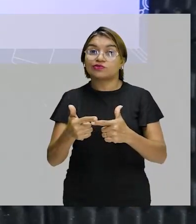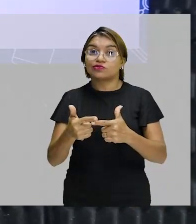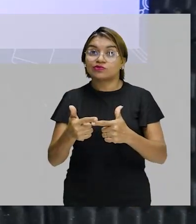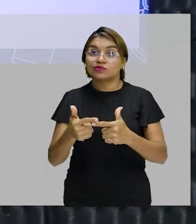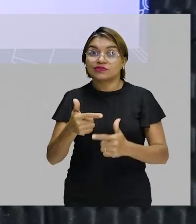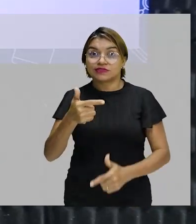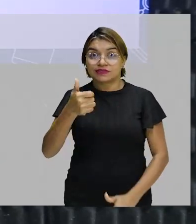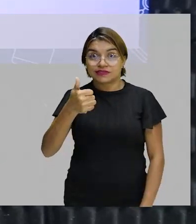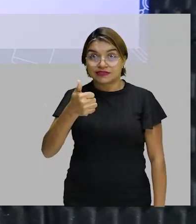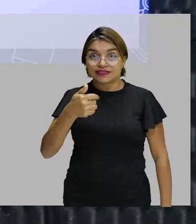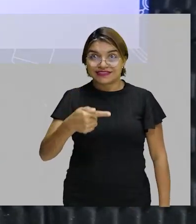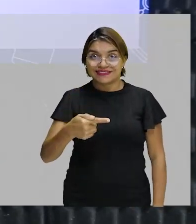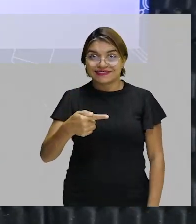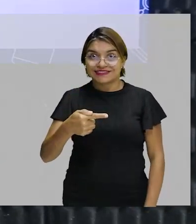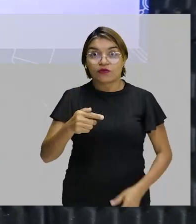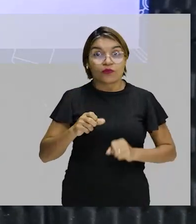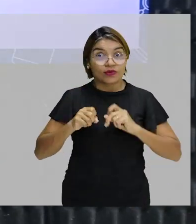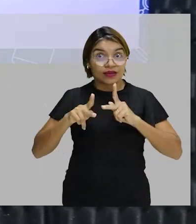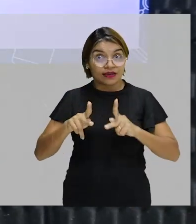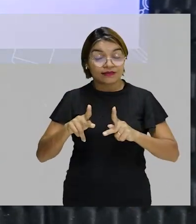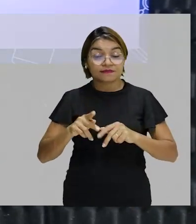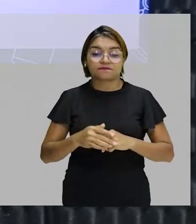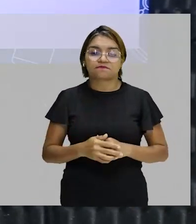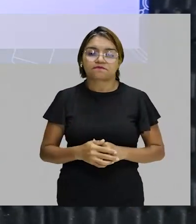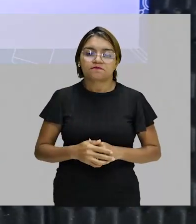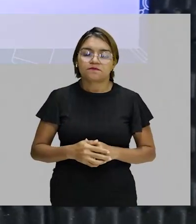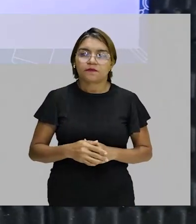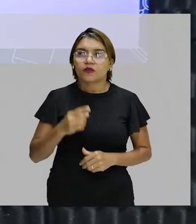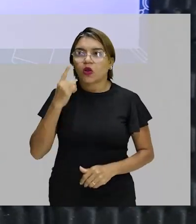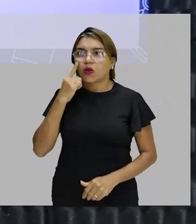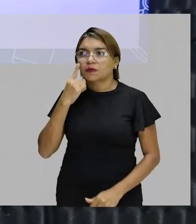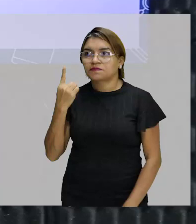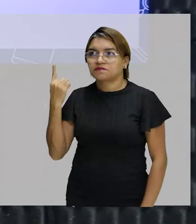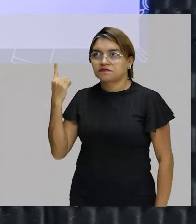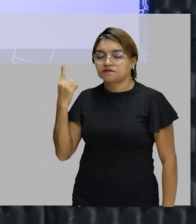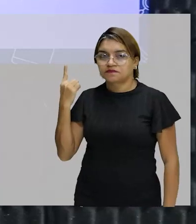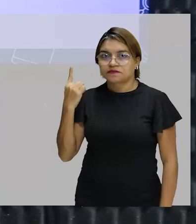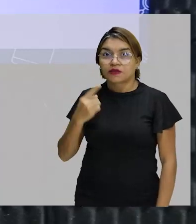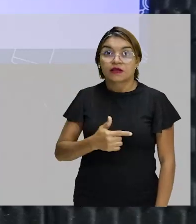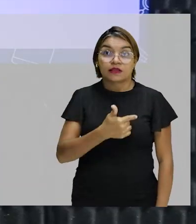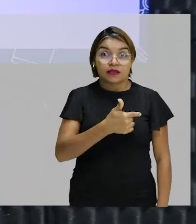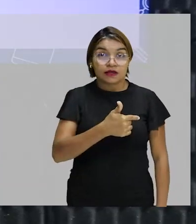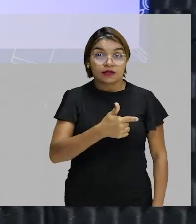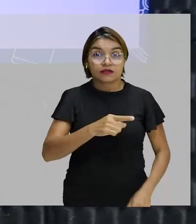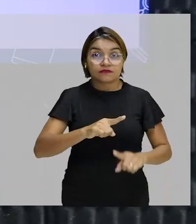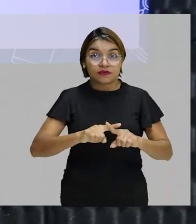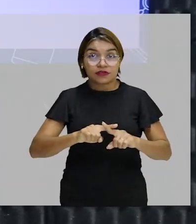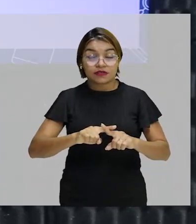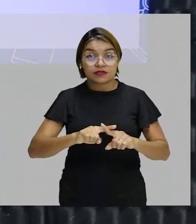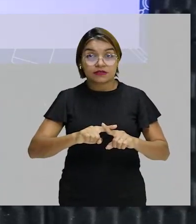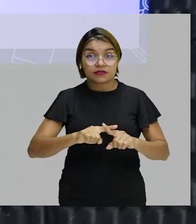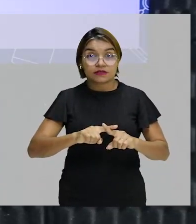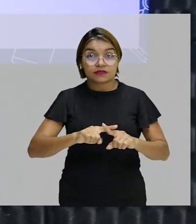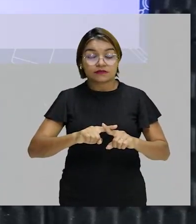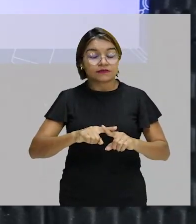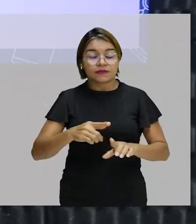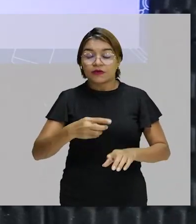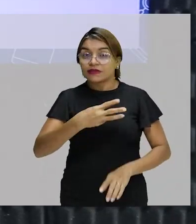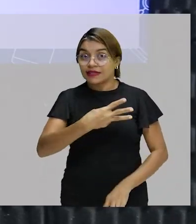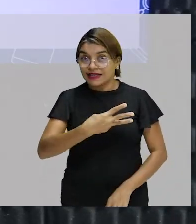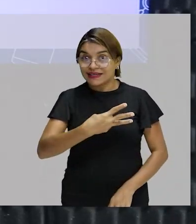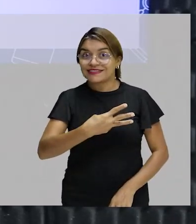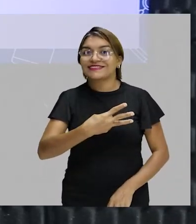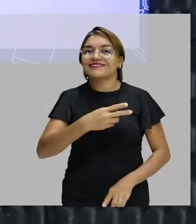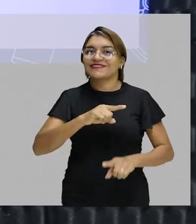17, certo? Olha só, 3 vezes 7, 21, 1, sobe 2,